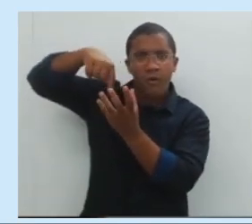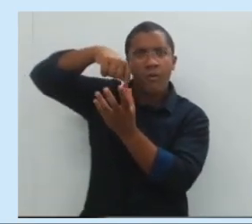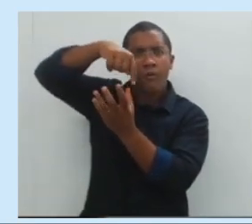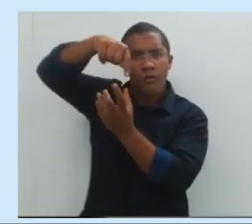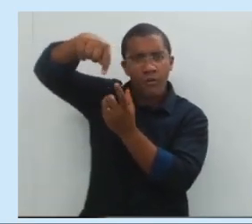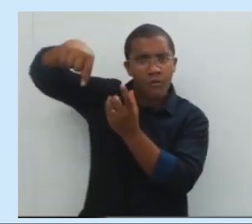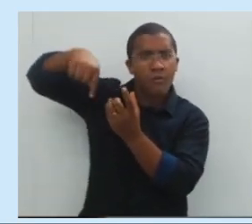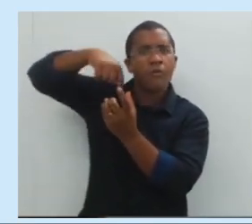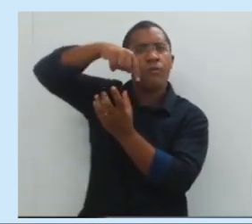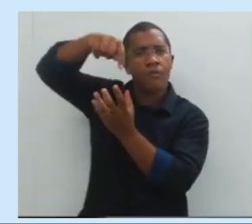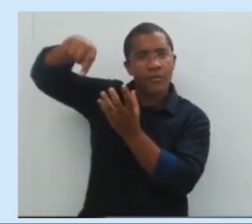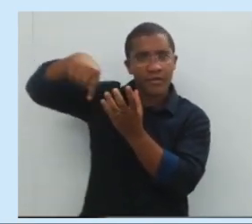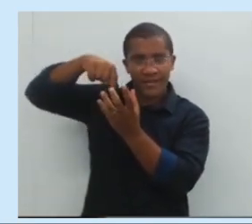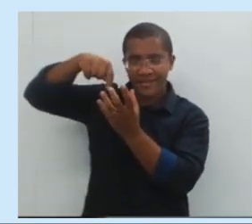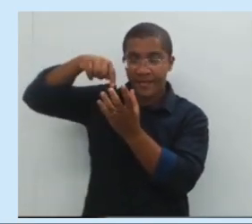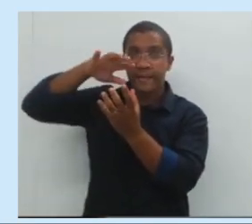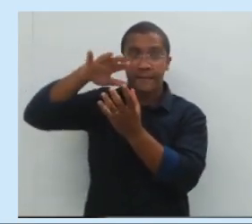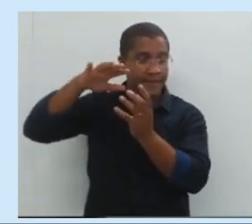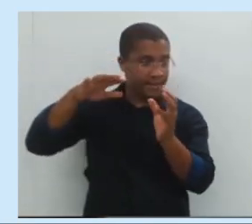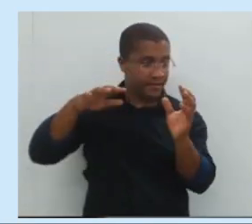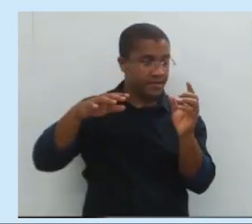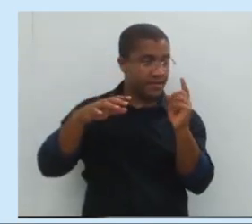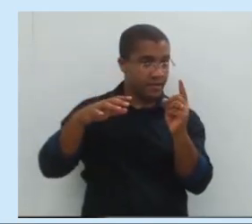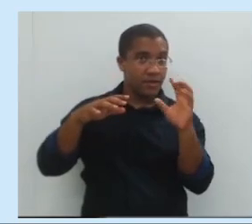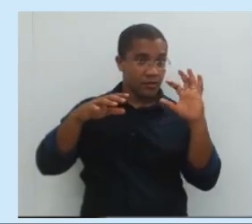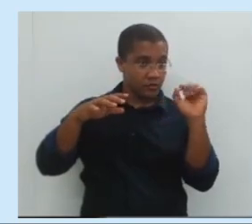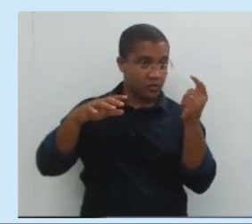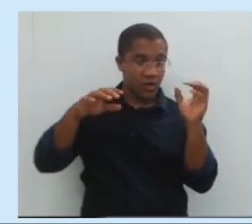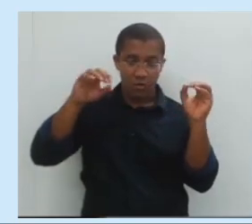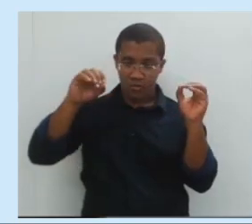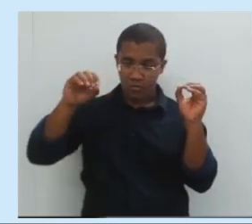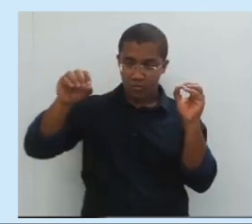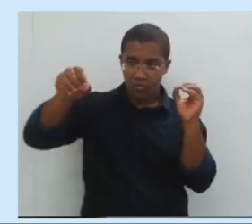Translação, em torno do Sol.